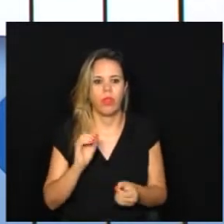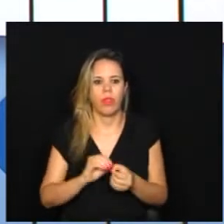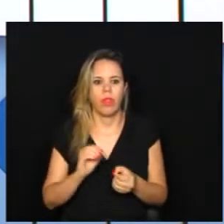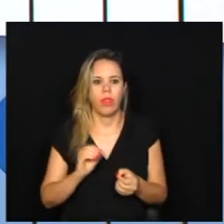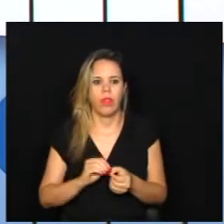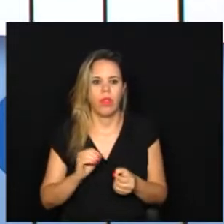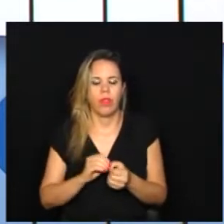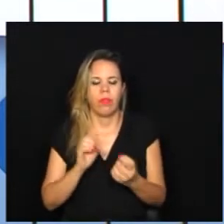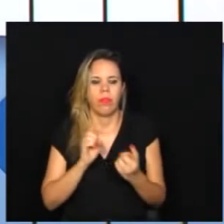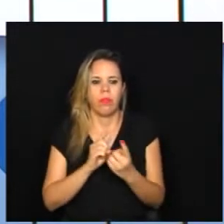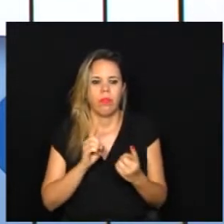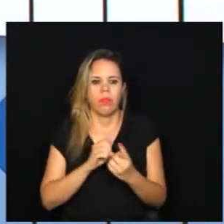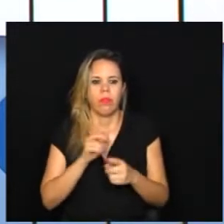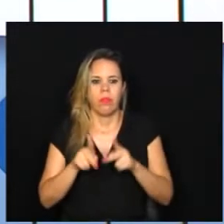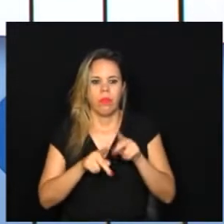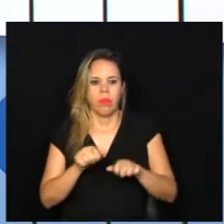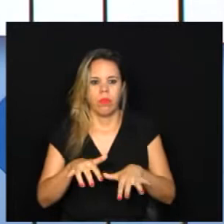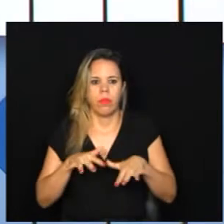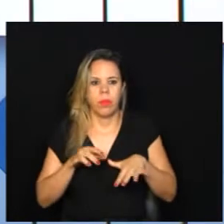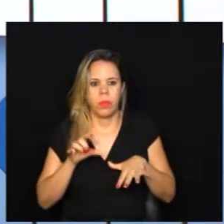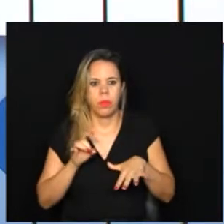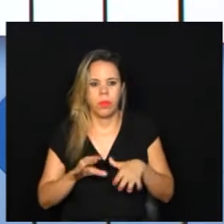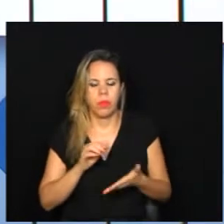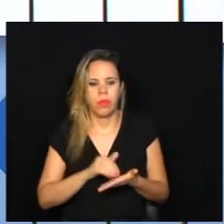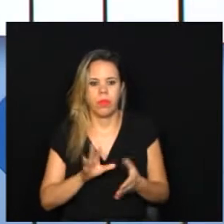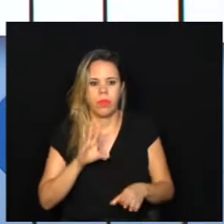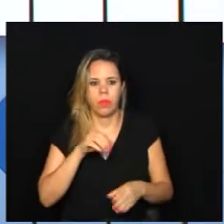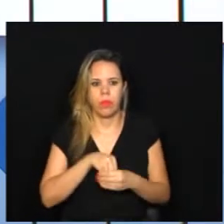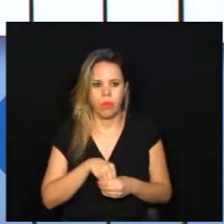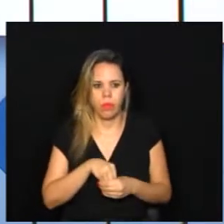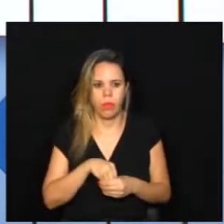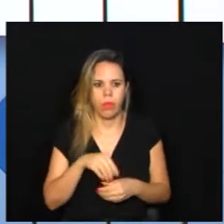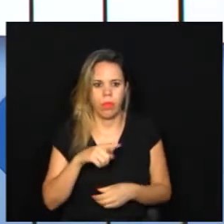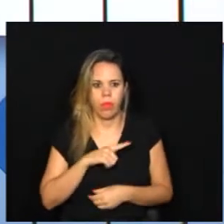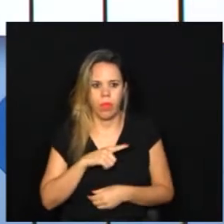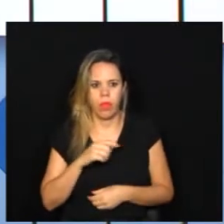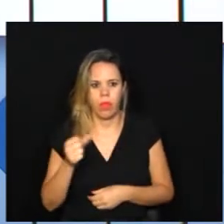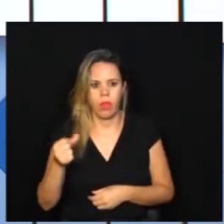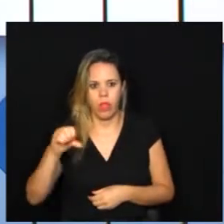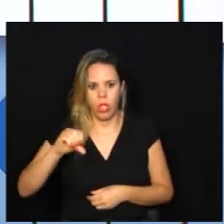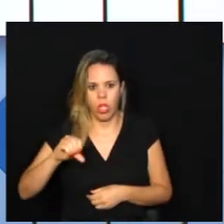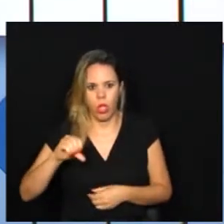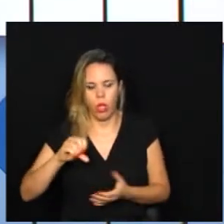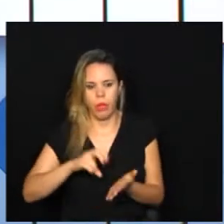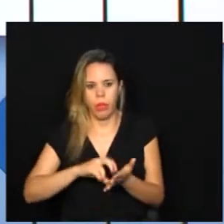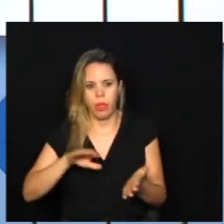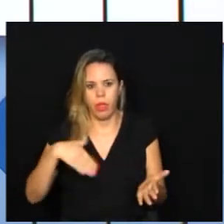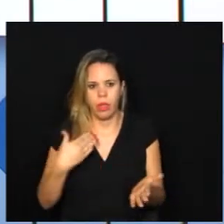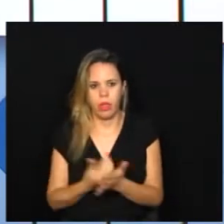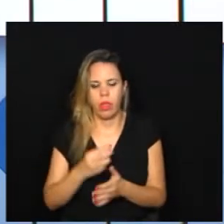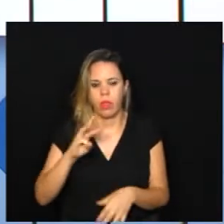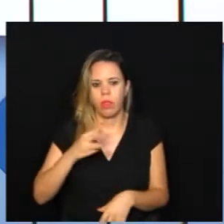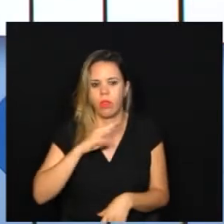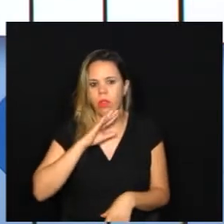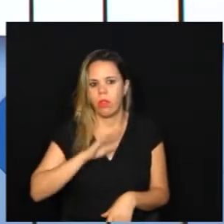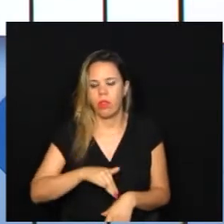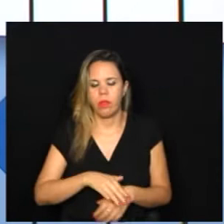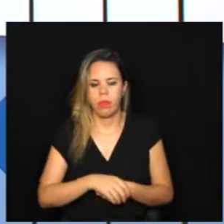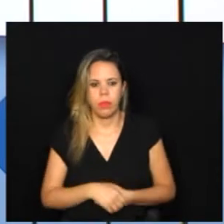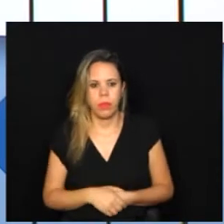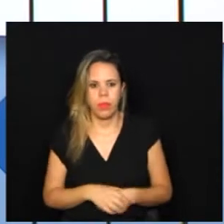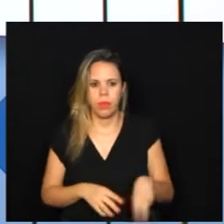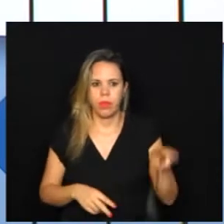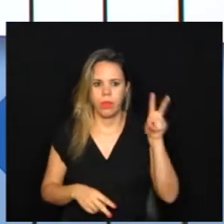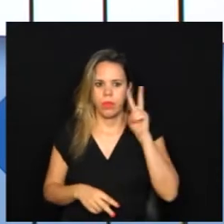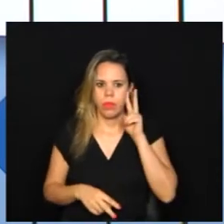atendimento ao público apenas nos gabinetes, vai ser das nove da manhã às três da tarde, de